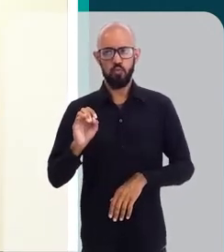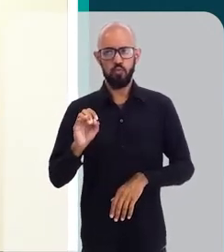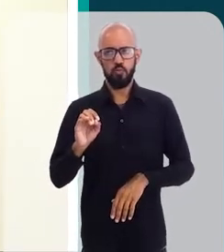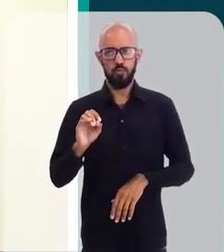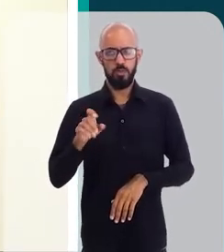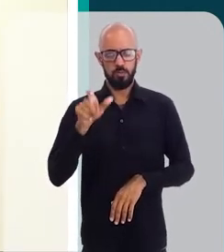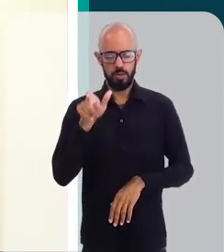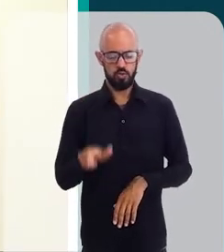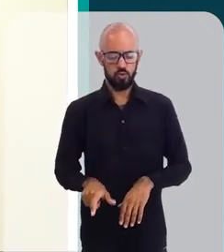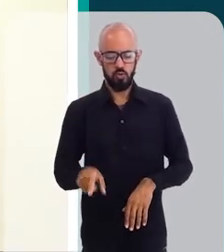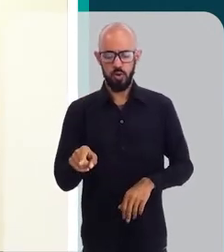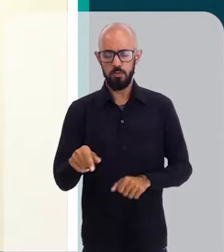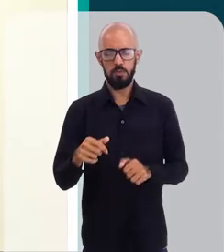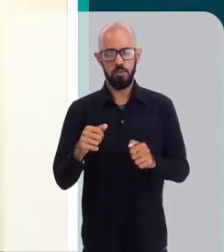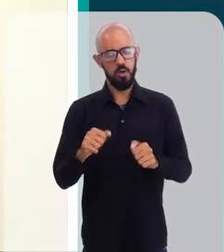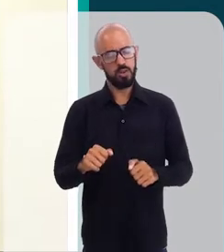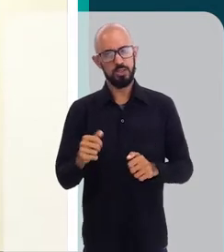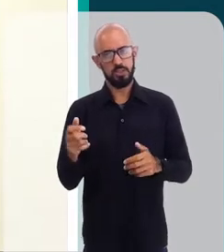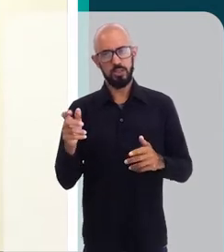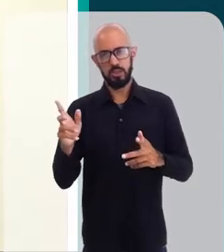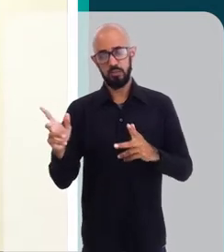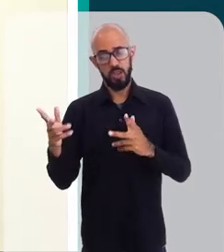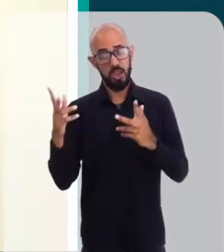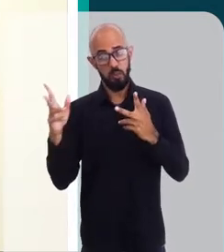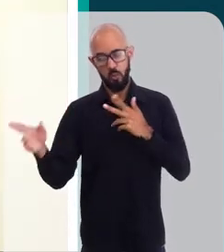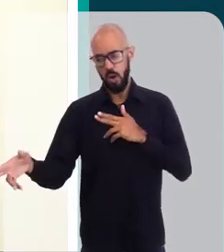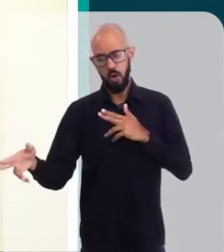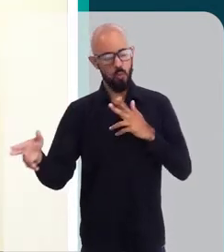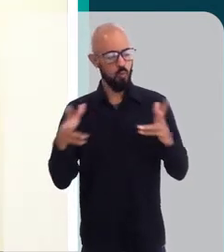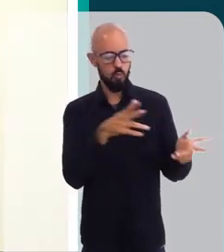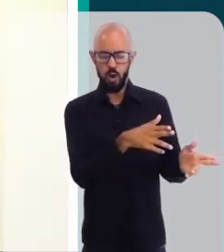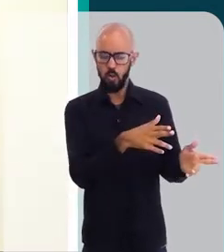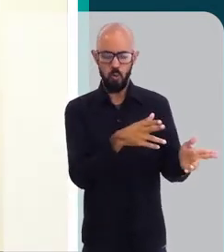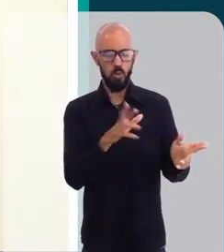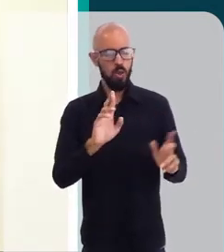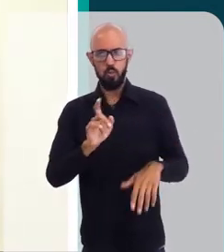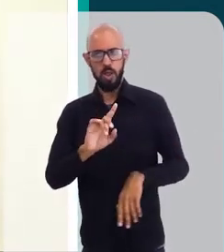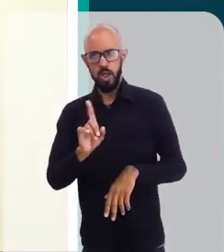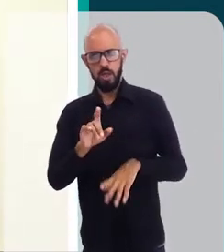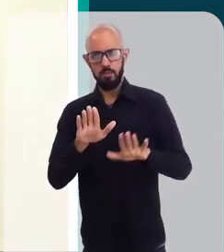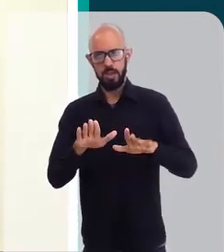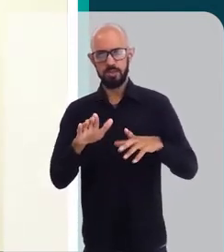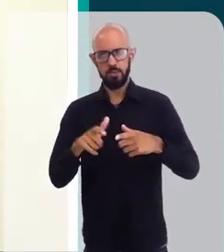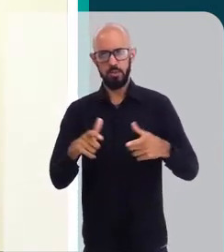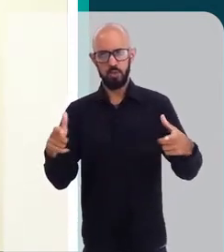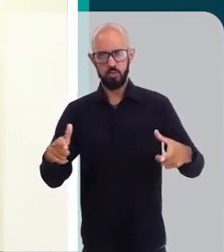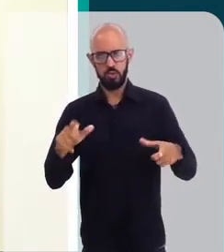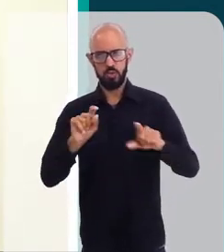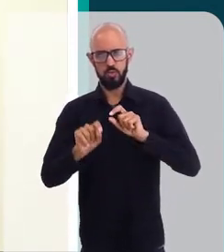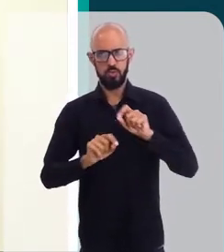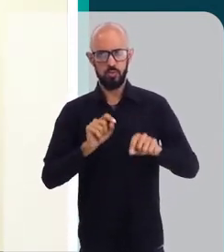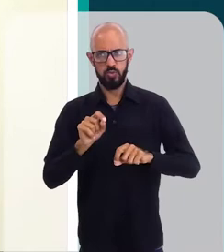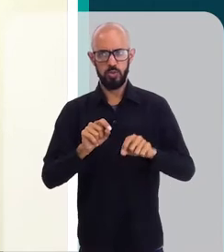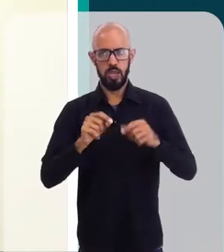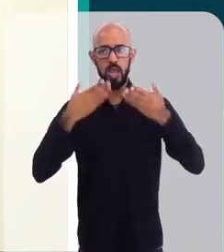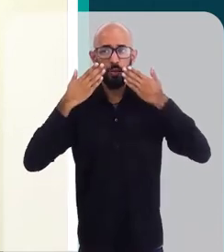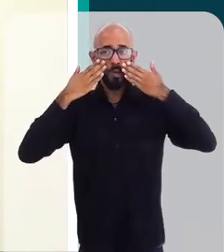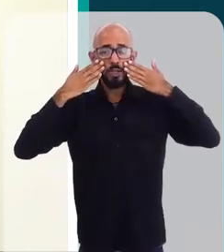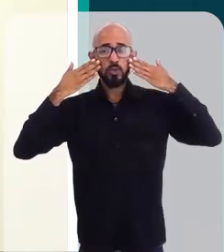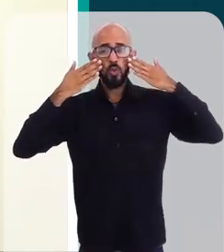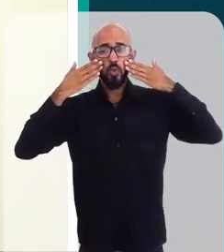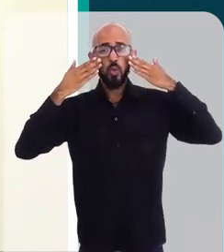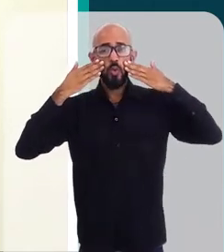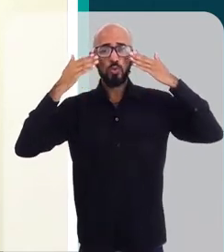deve ser considerado igual ao outro, mas na grande maioria das vezes a pele do